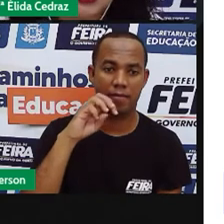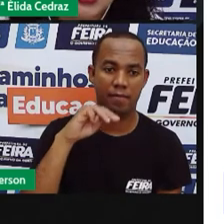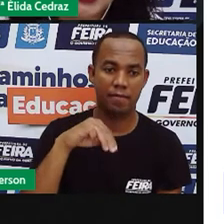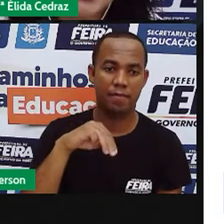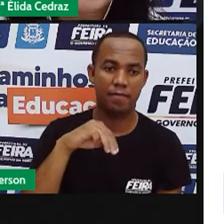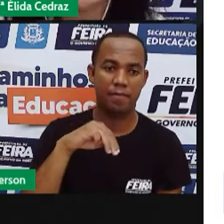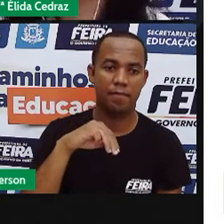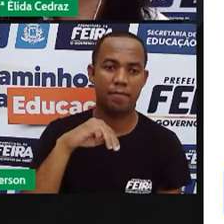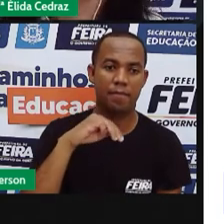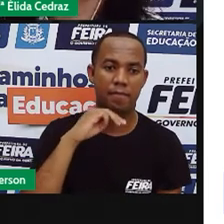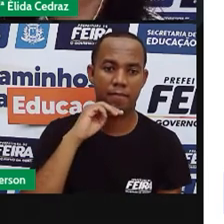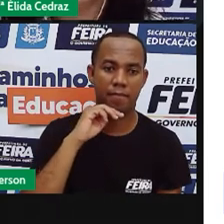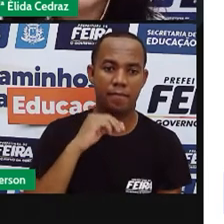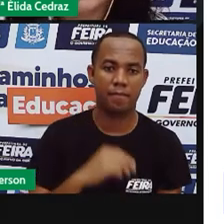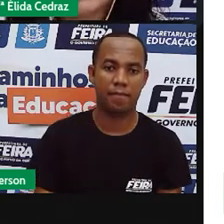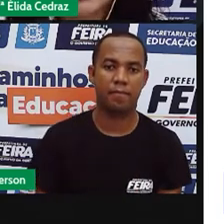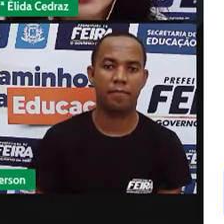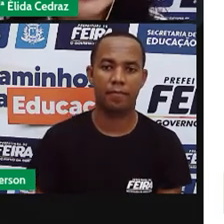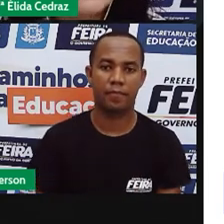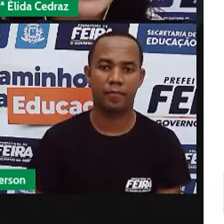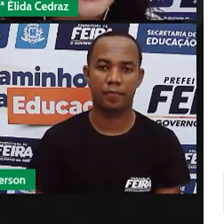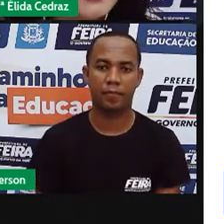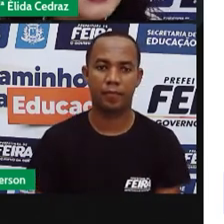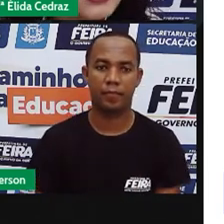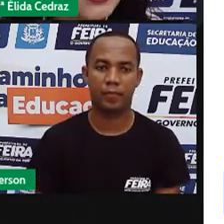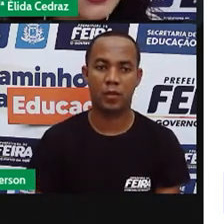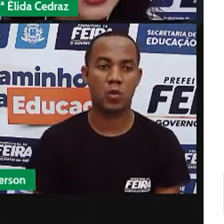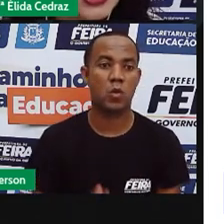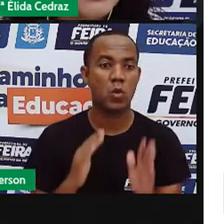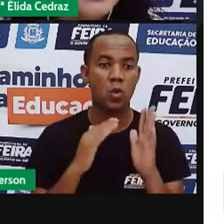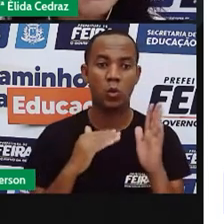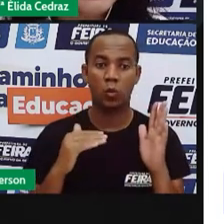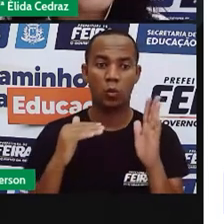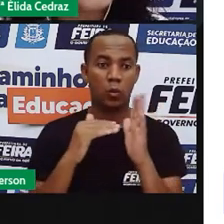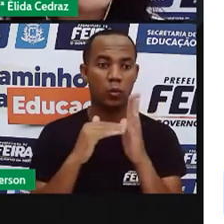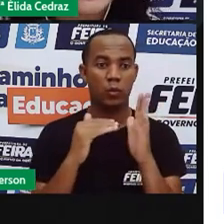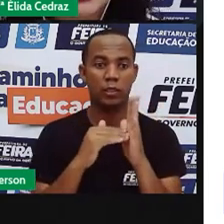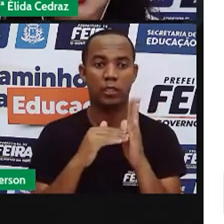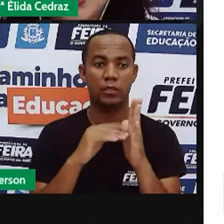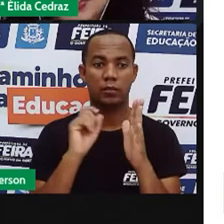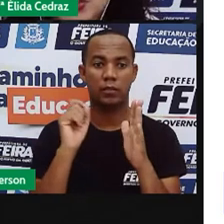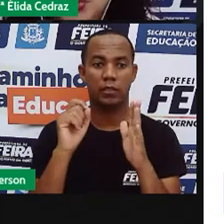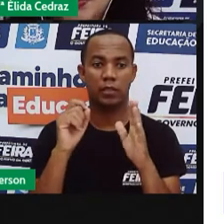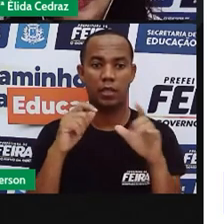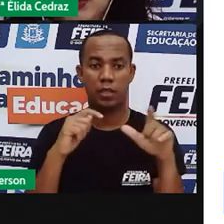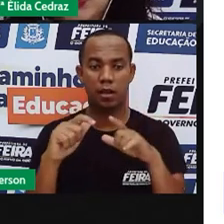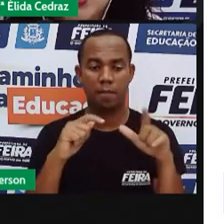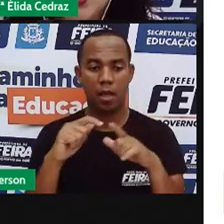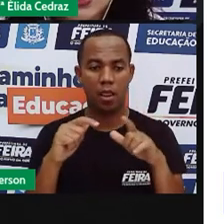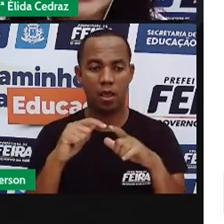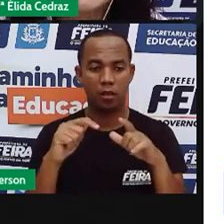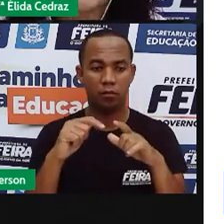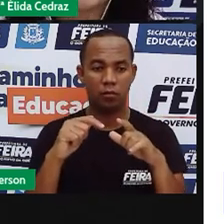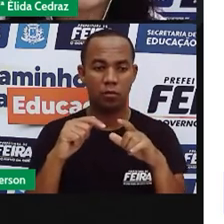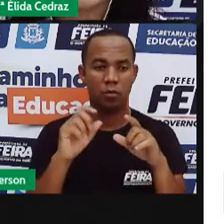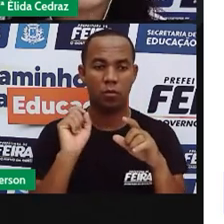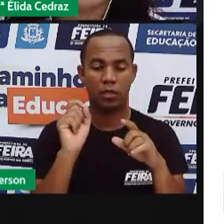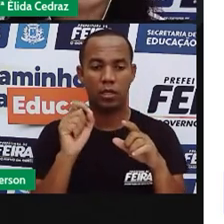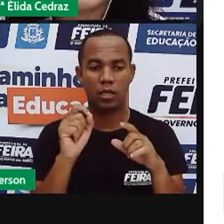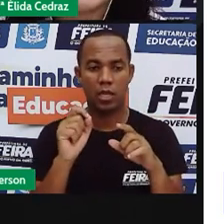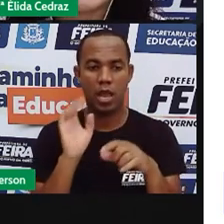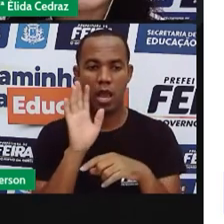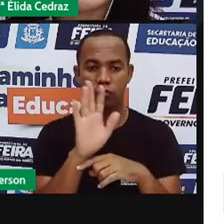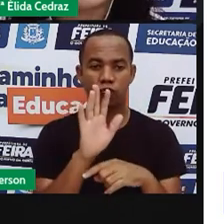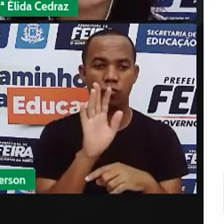Impiedoso. Todas as regrinhas que nós estamos trabalhando desde o início do percurso são para